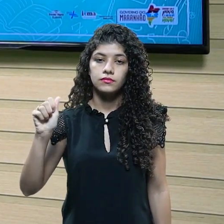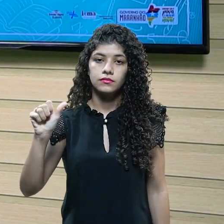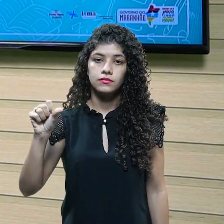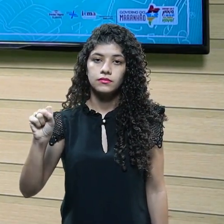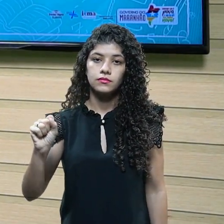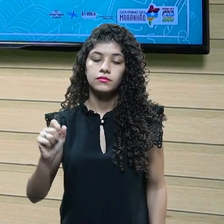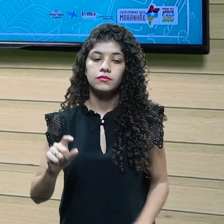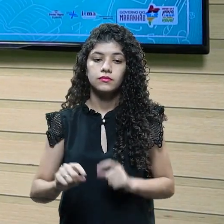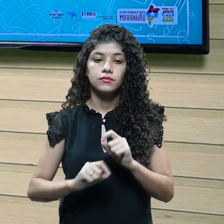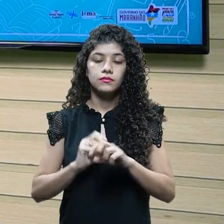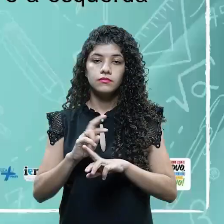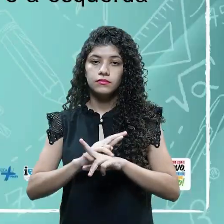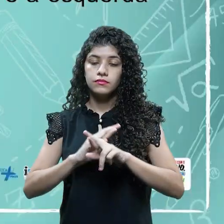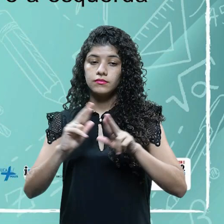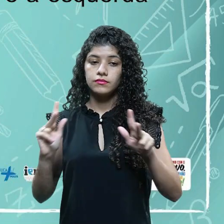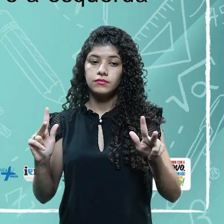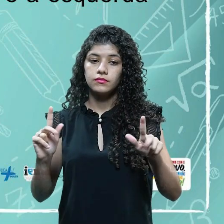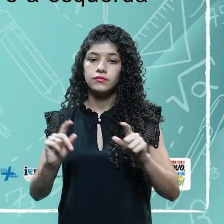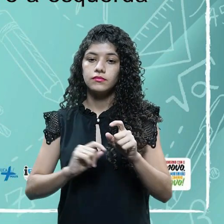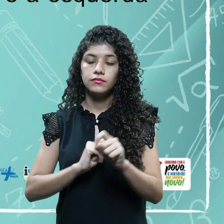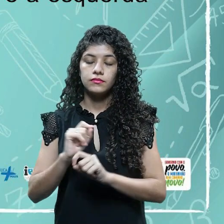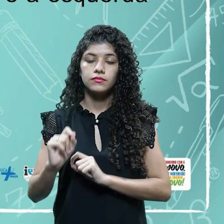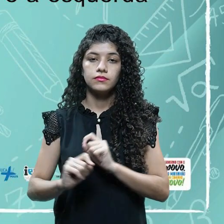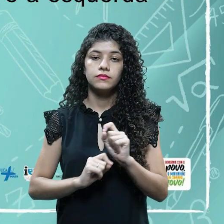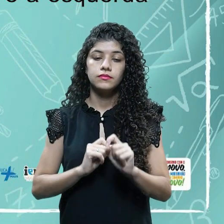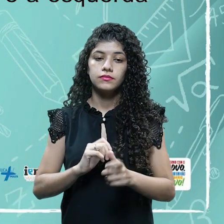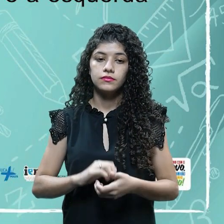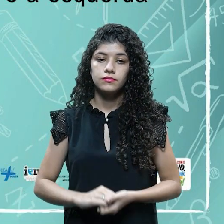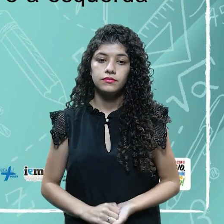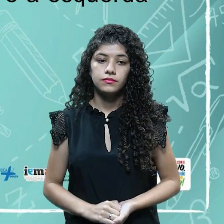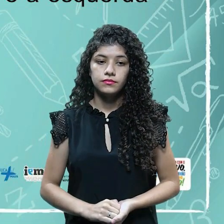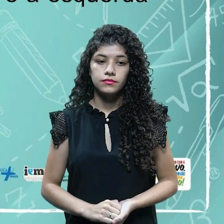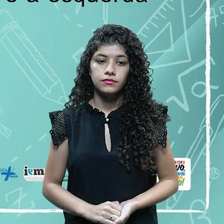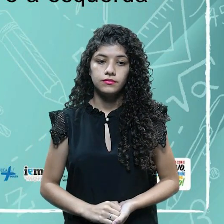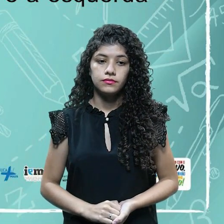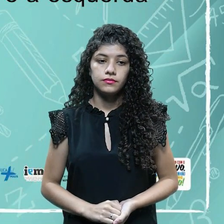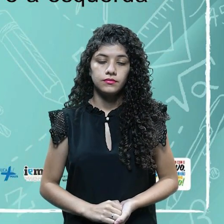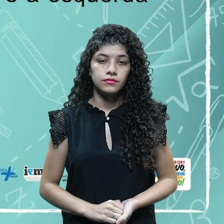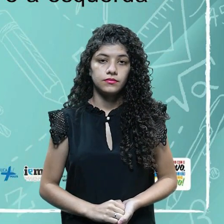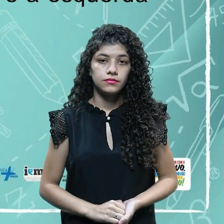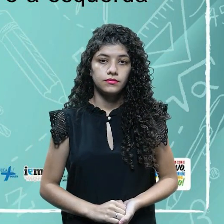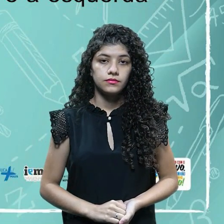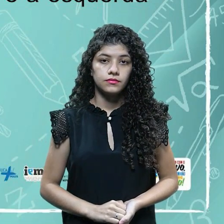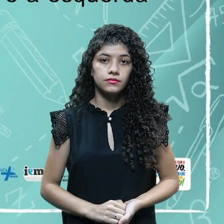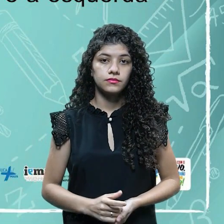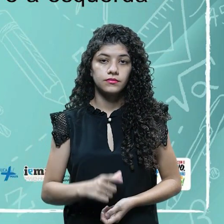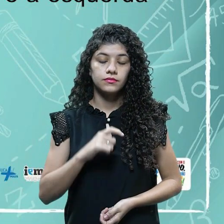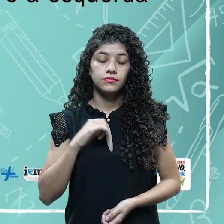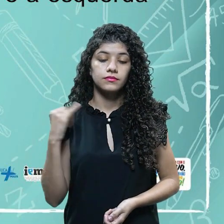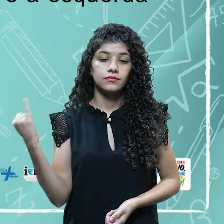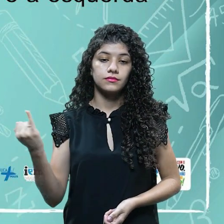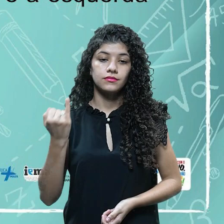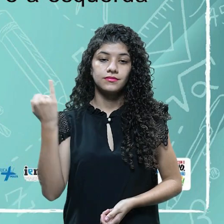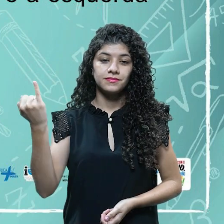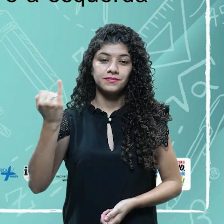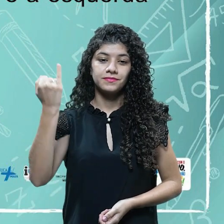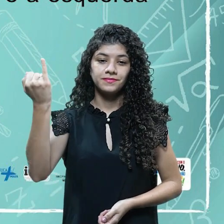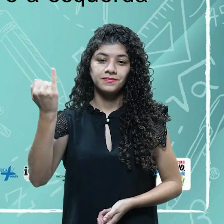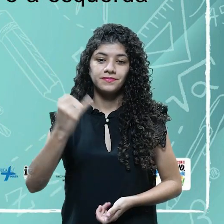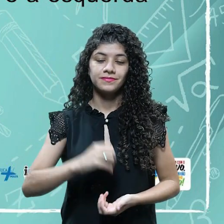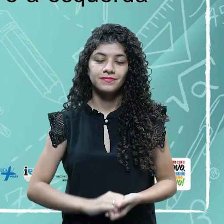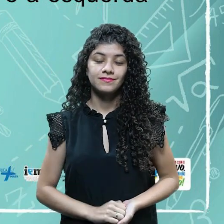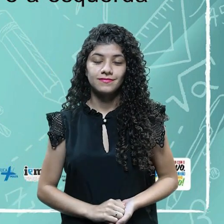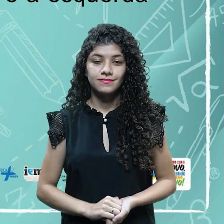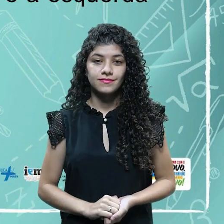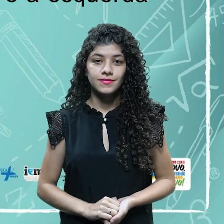redonda para a retangular. Então, ela define-se como um assento mais importante, aquele que fica na direção da porta.